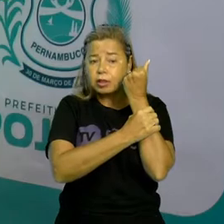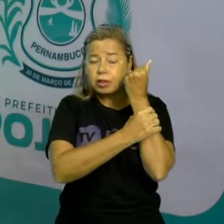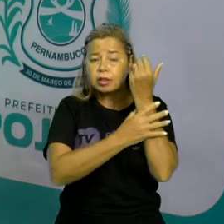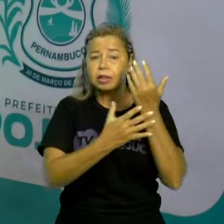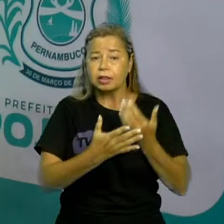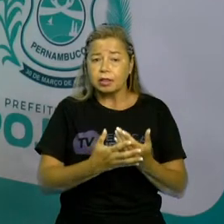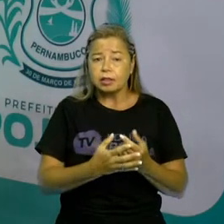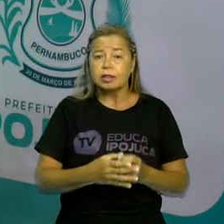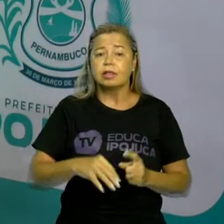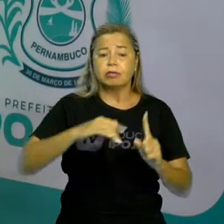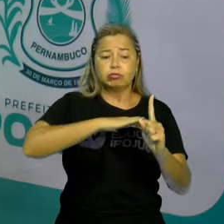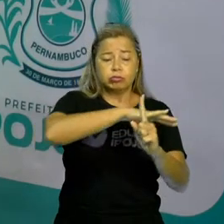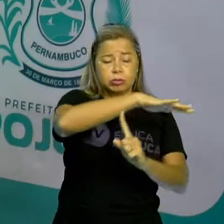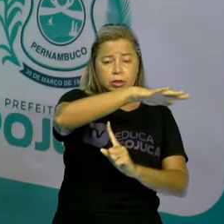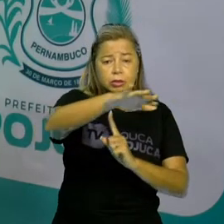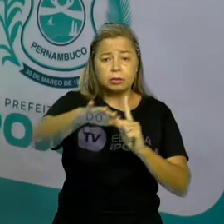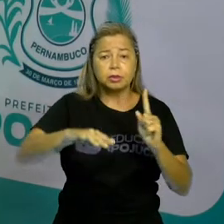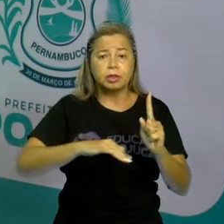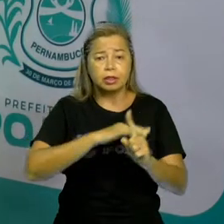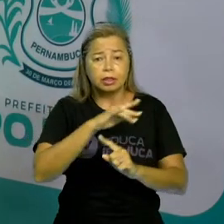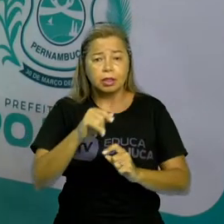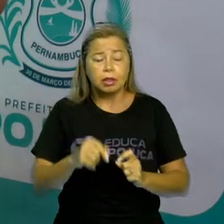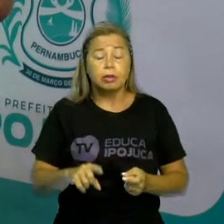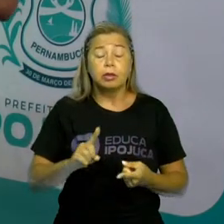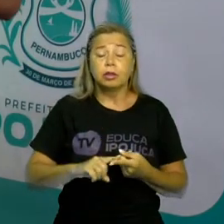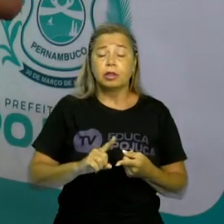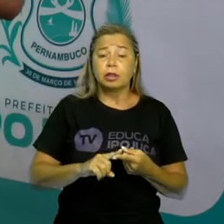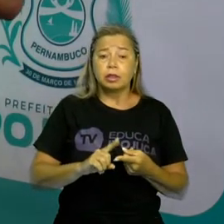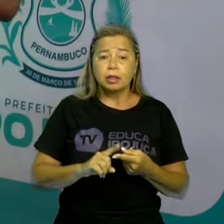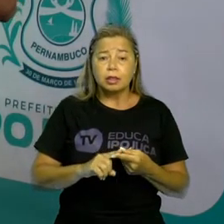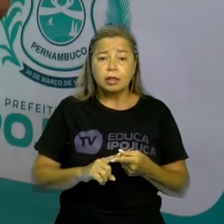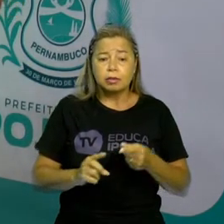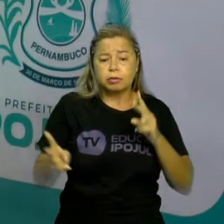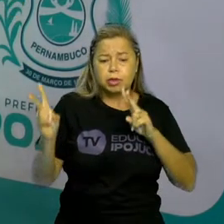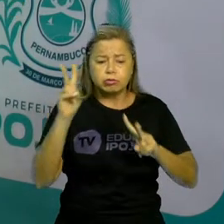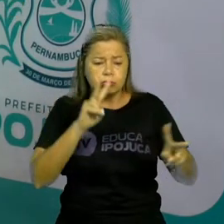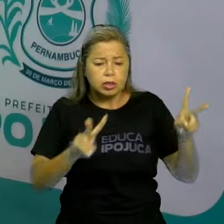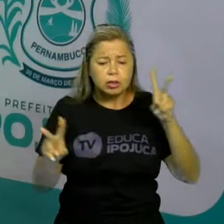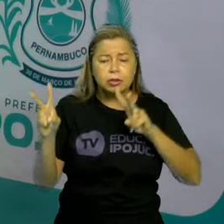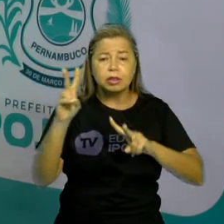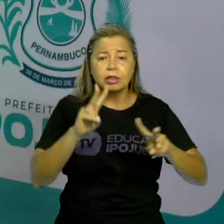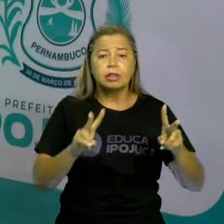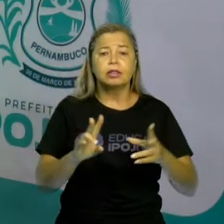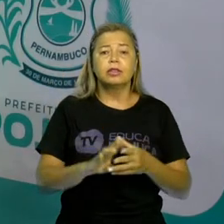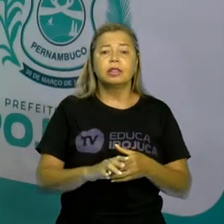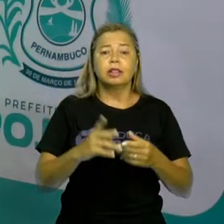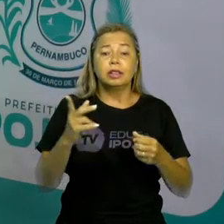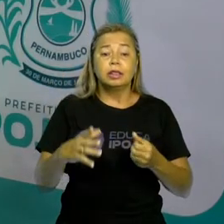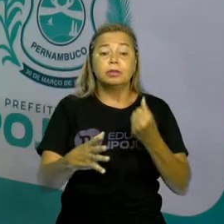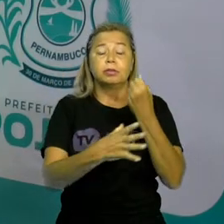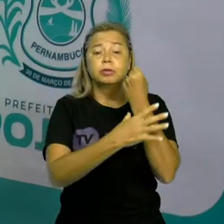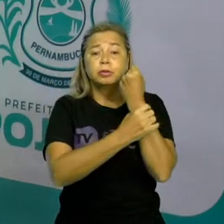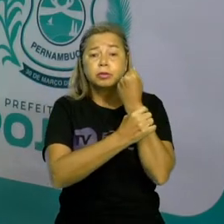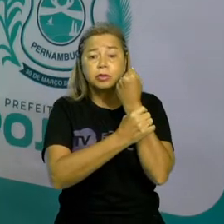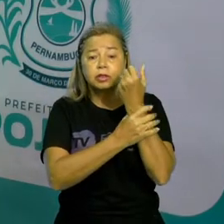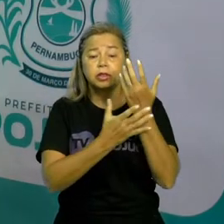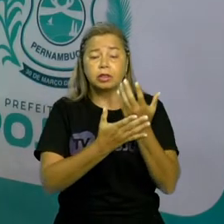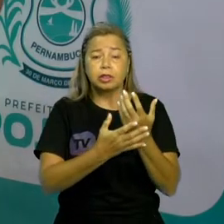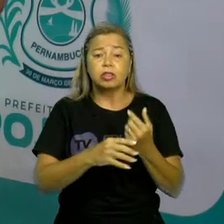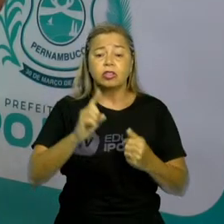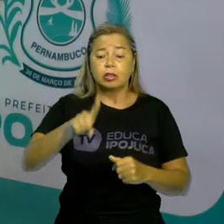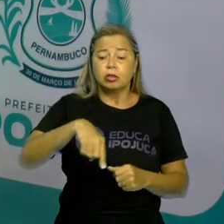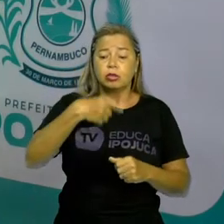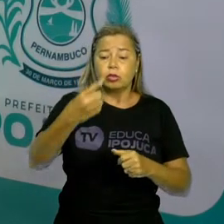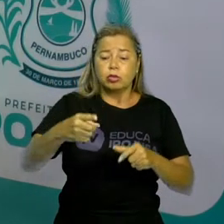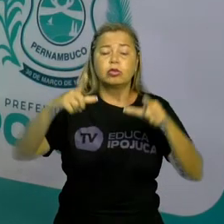mecanismos de fiscalização e controle das áreas naturais protegidas. Para esse